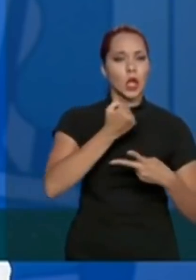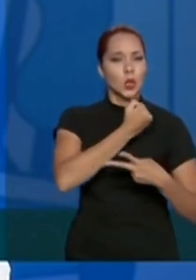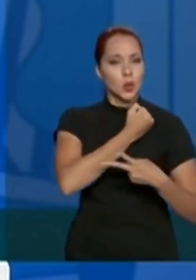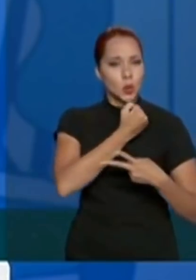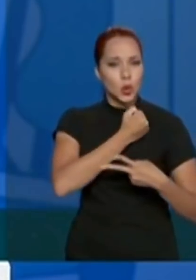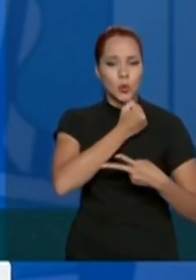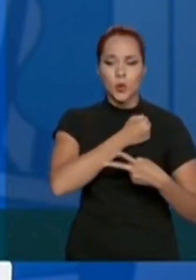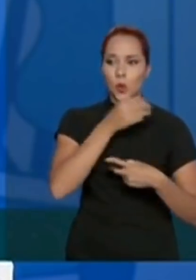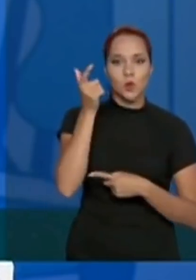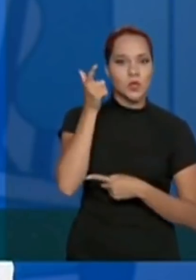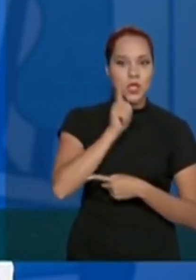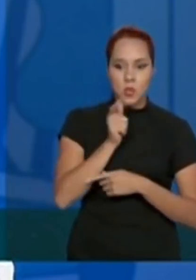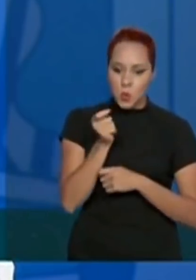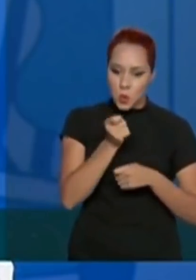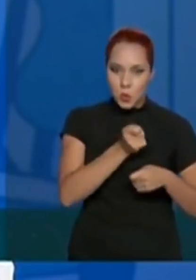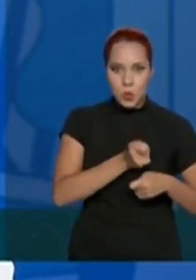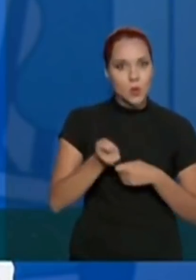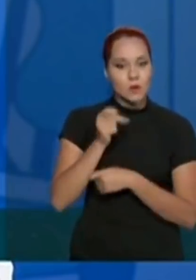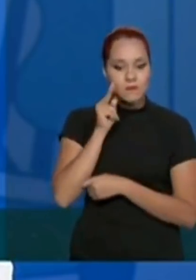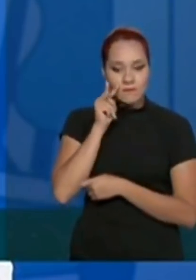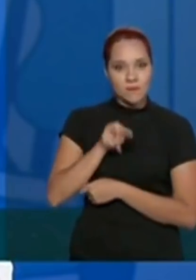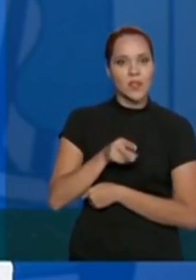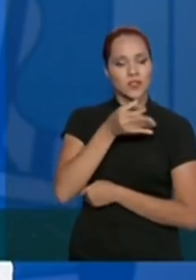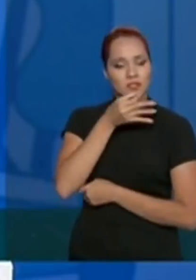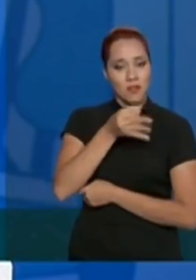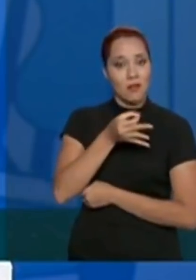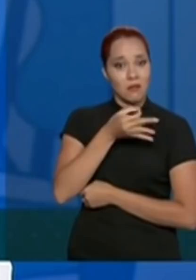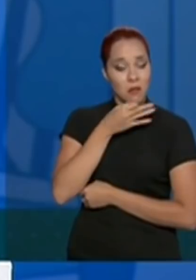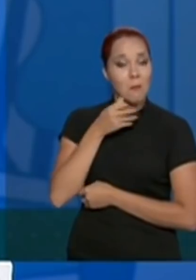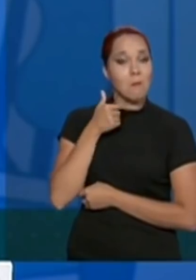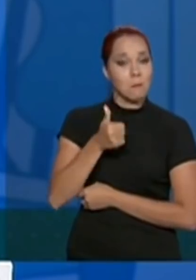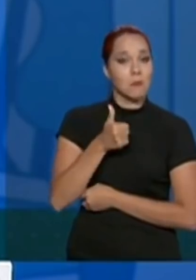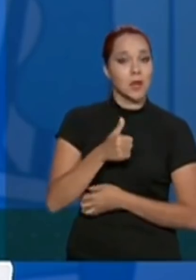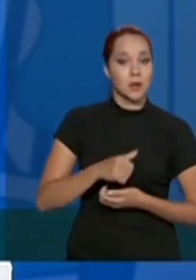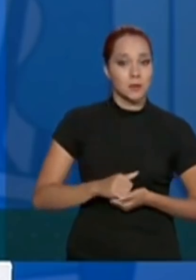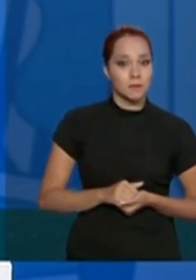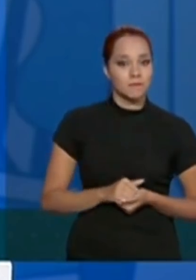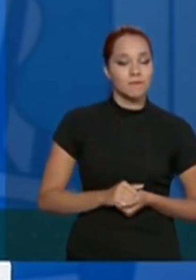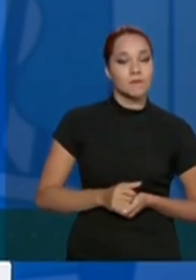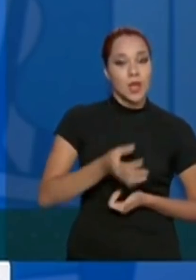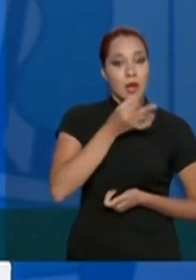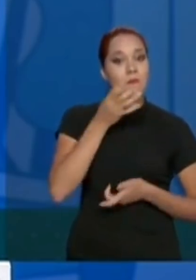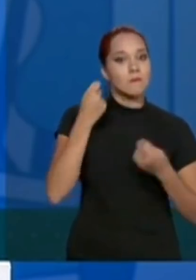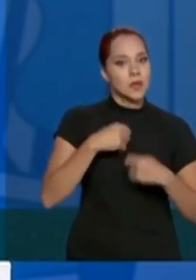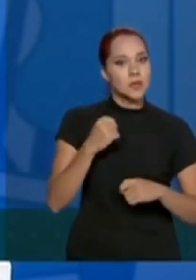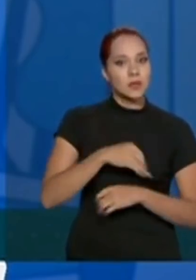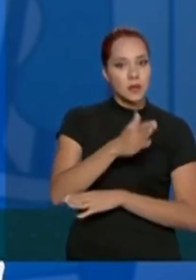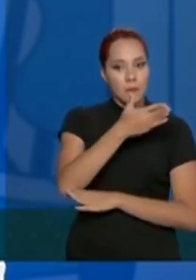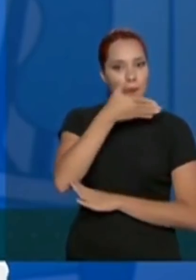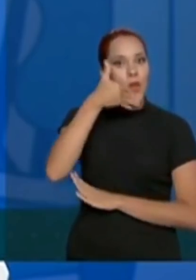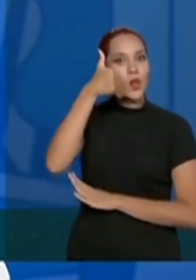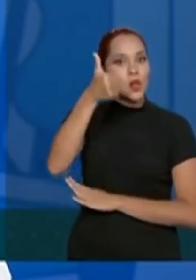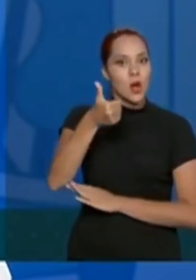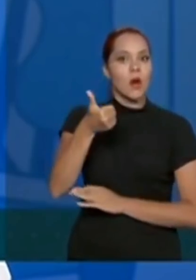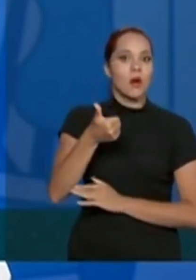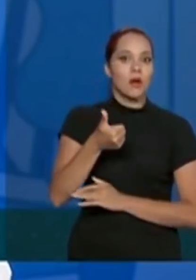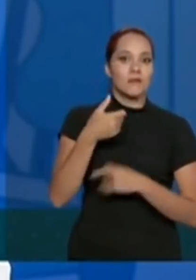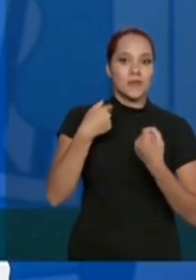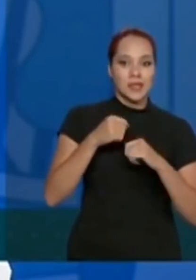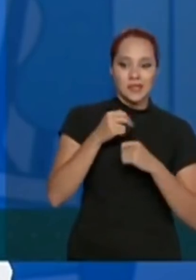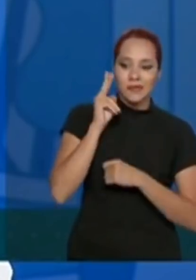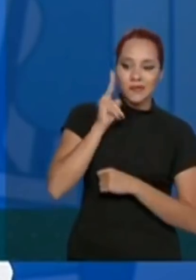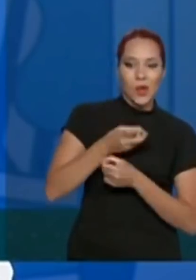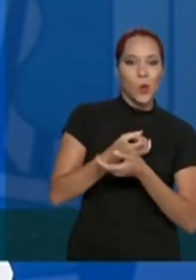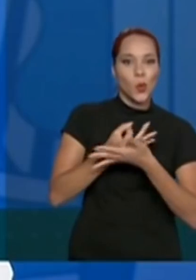conseguimos domar, nós achamos que está bem, achamos que precisa melhorar muito o abastecimento,